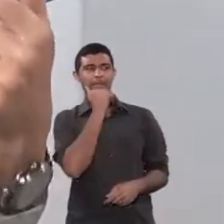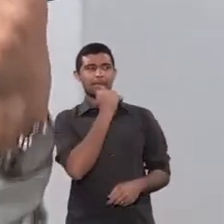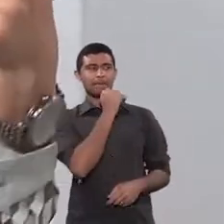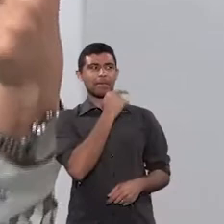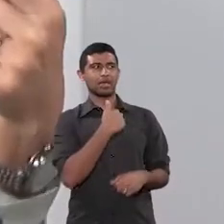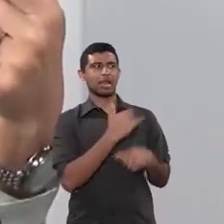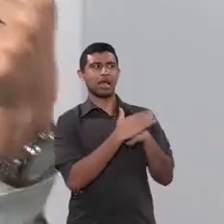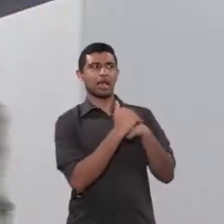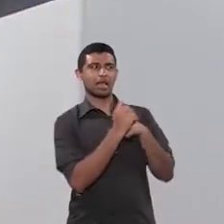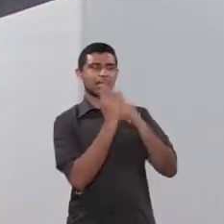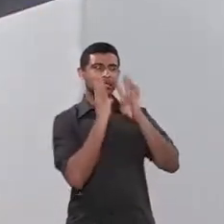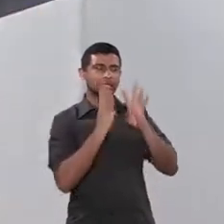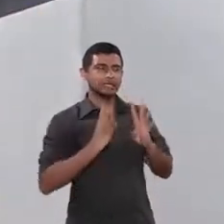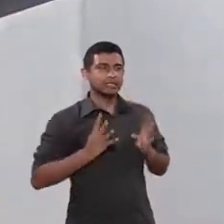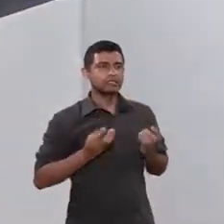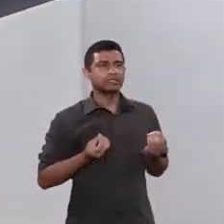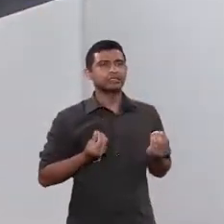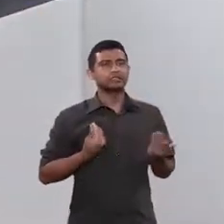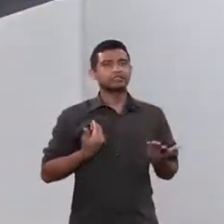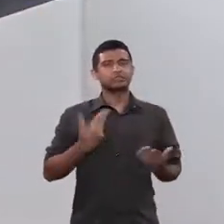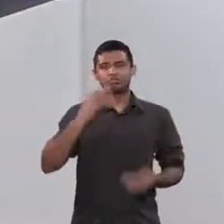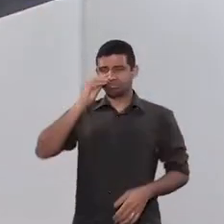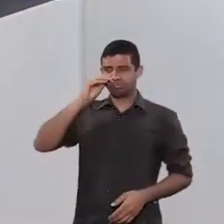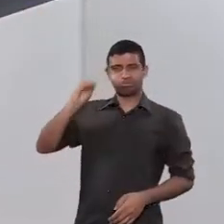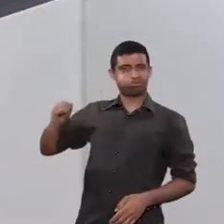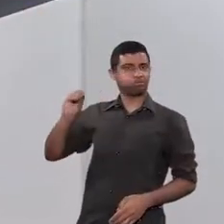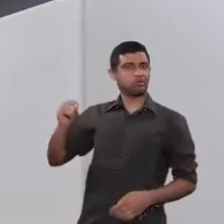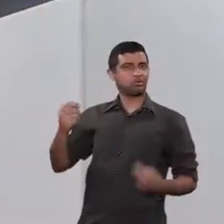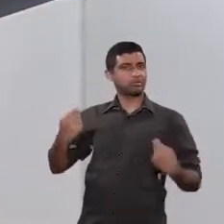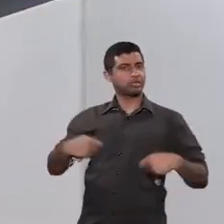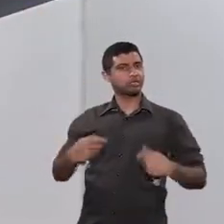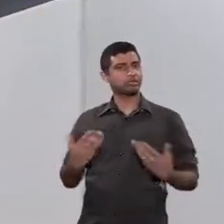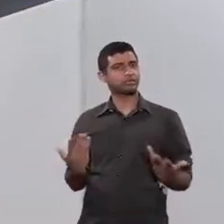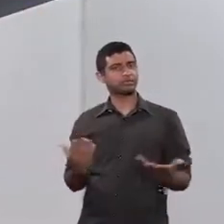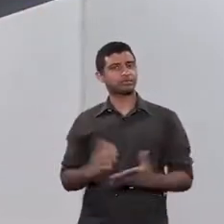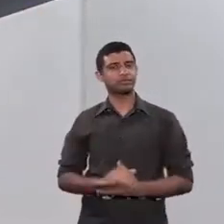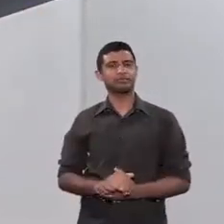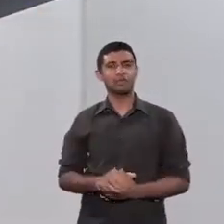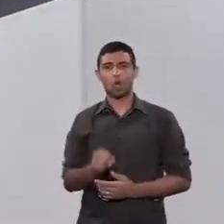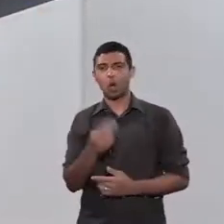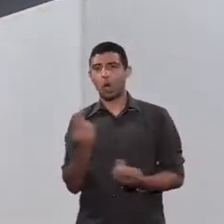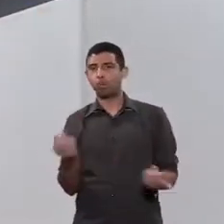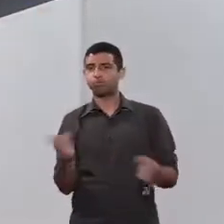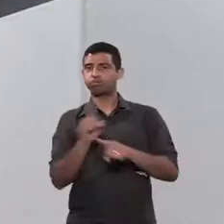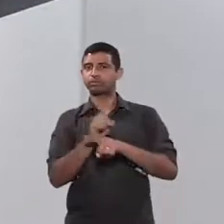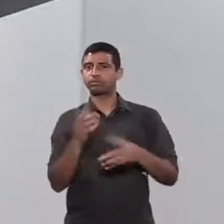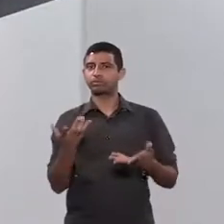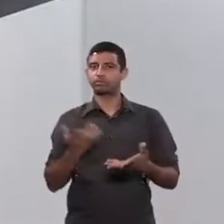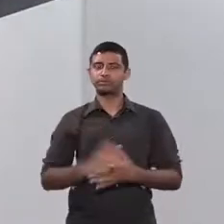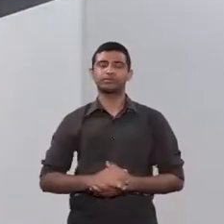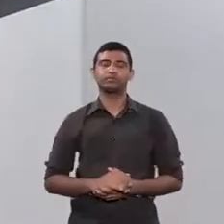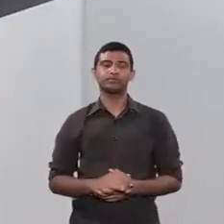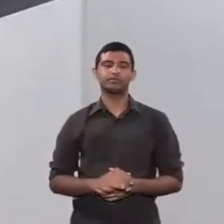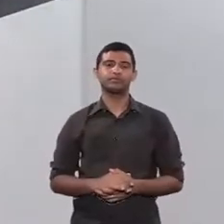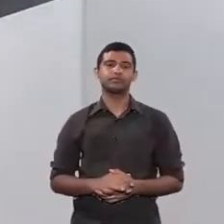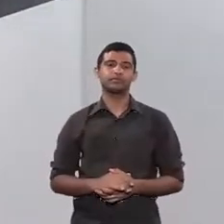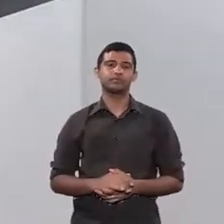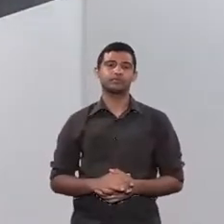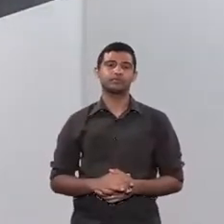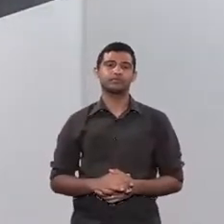da mãe, da mãe, ela tem que rejeitar esse pai. E, ou vice-versa. E como